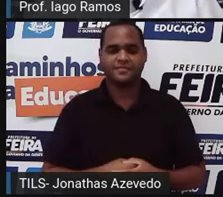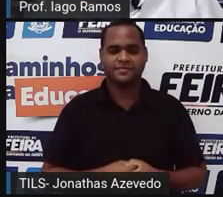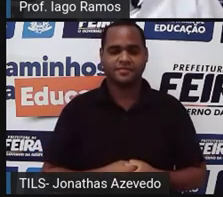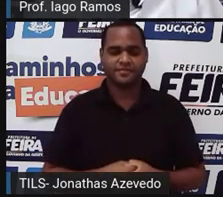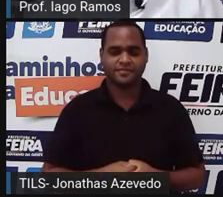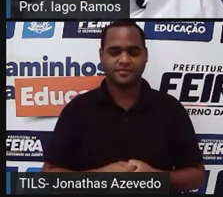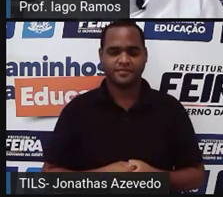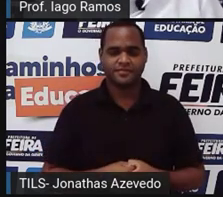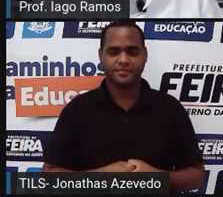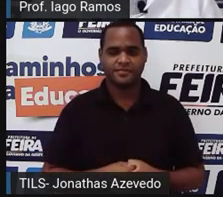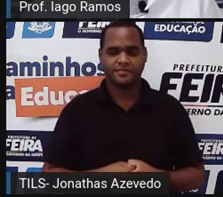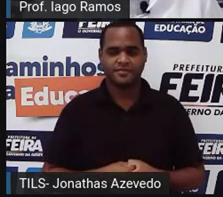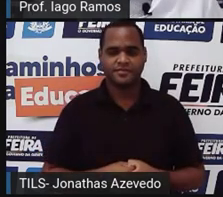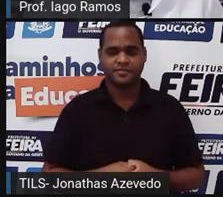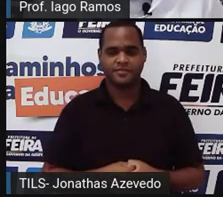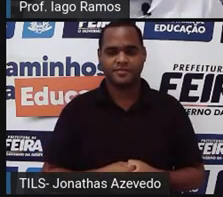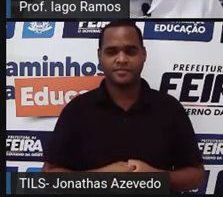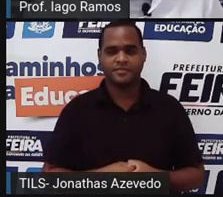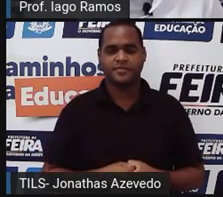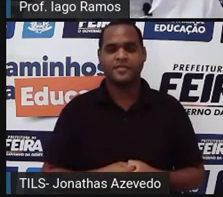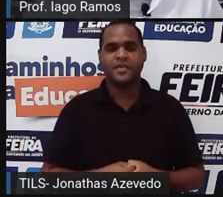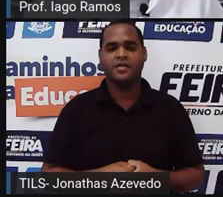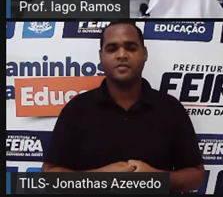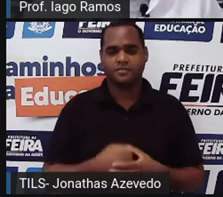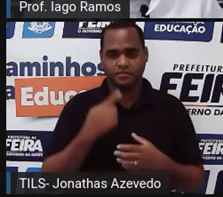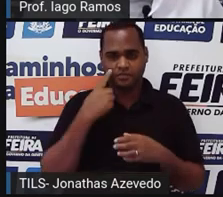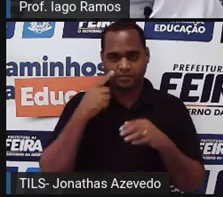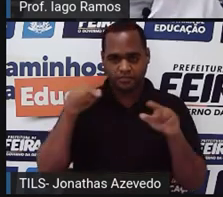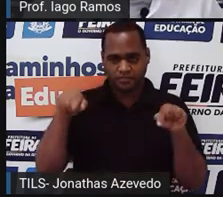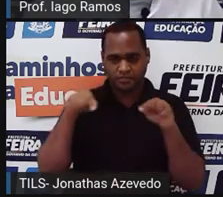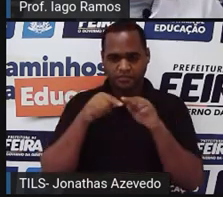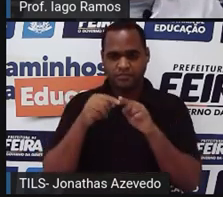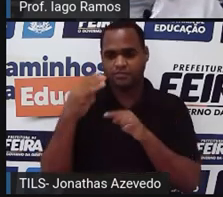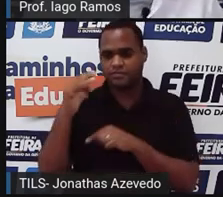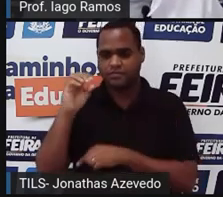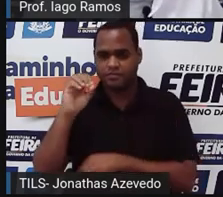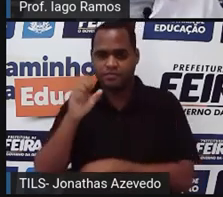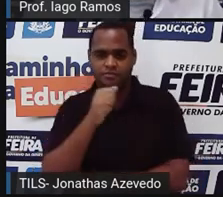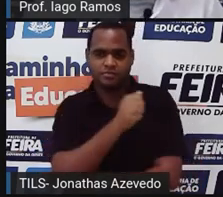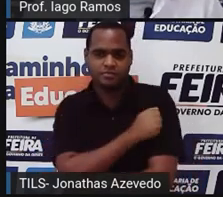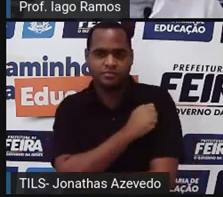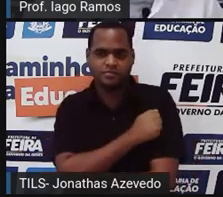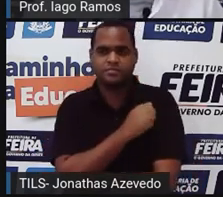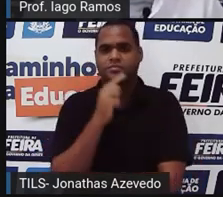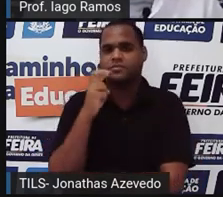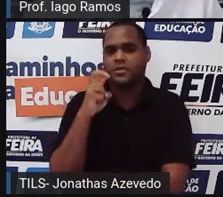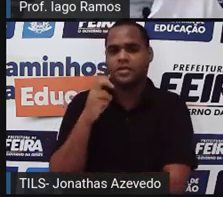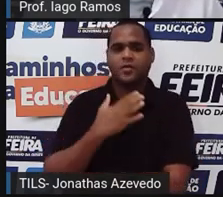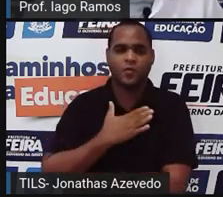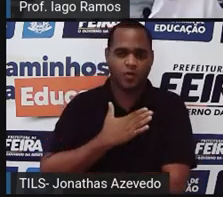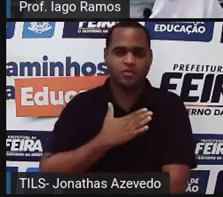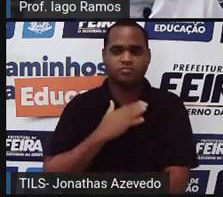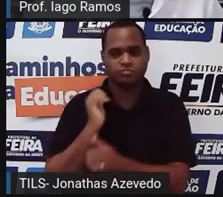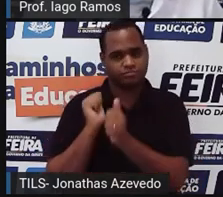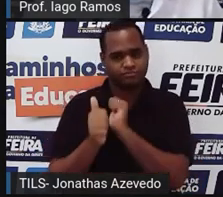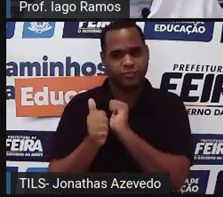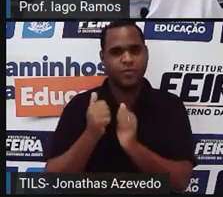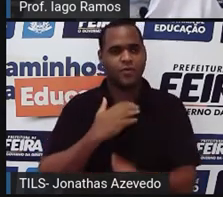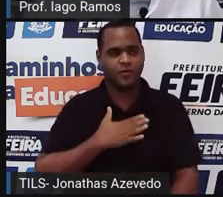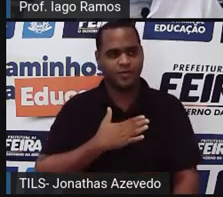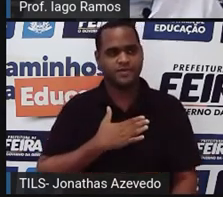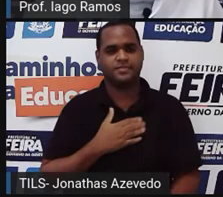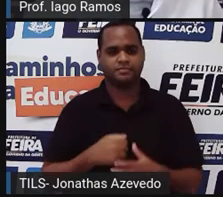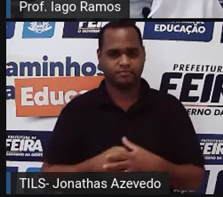Olha essa situação aqui. Em uma sala de 30 alunos, 15 alunos gostam de praticar esportes.